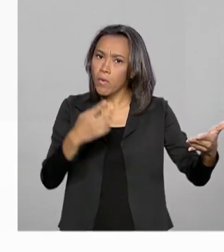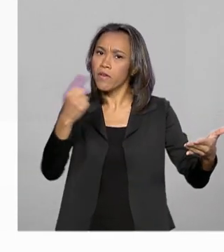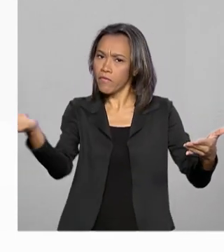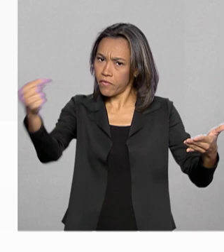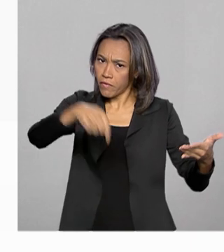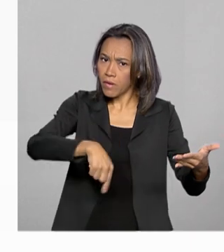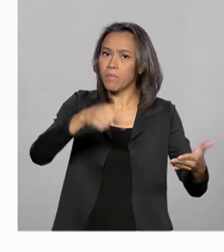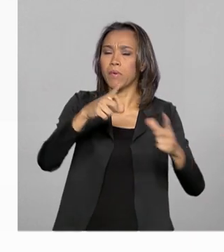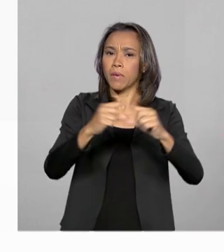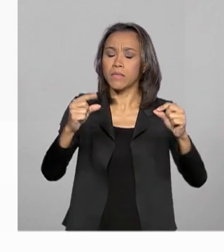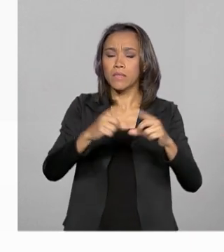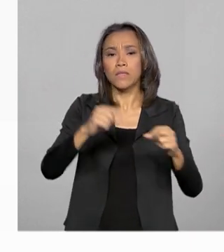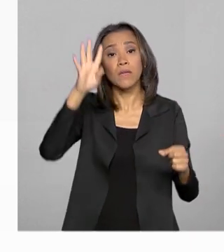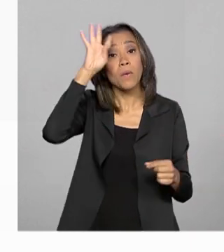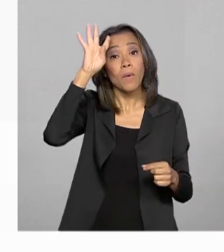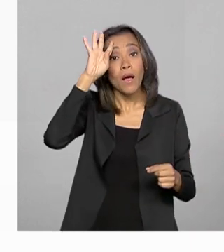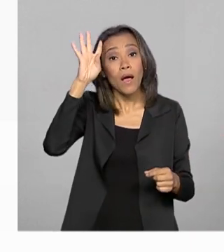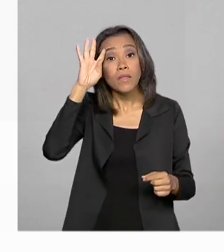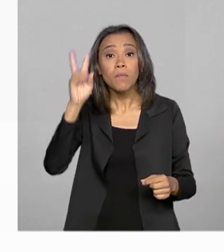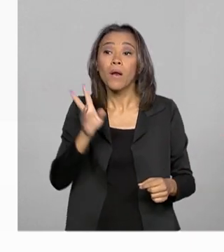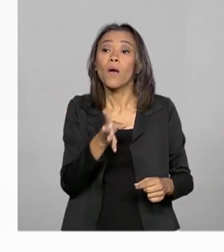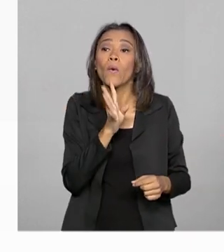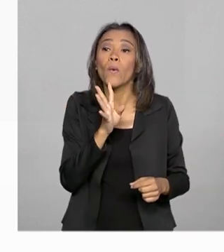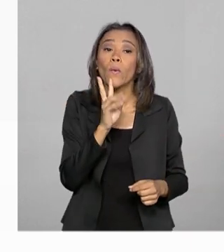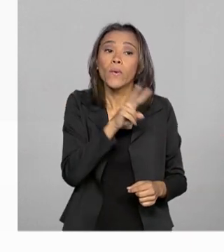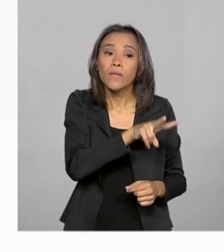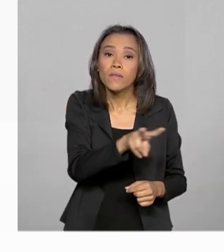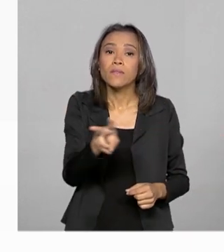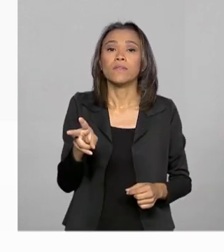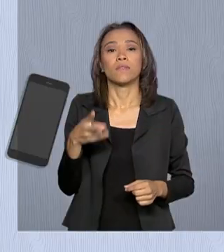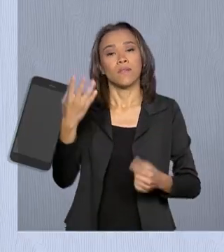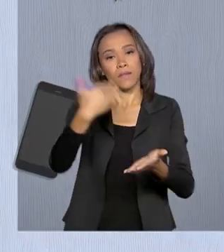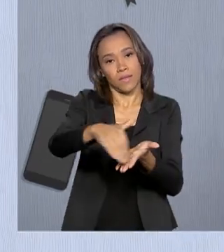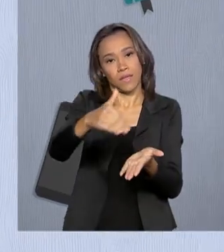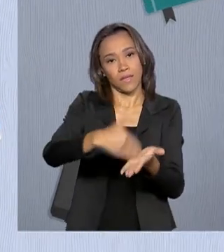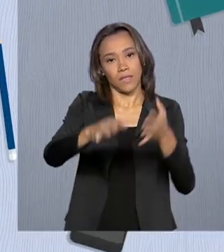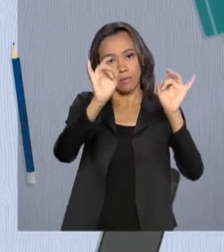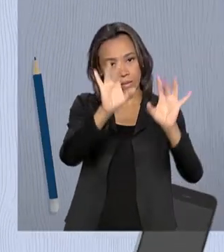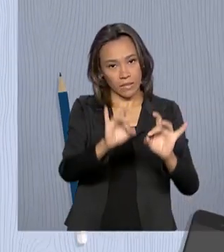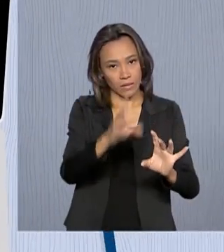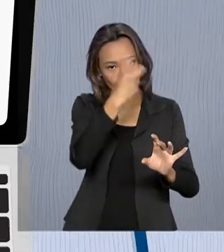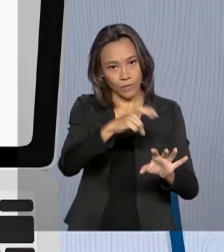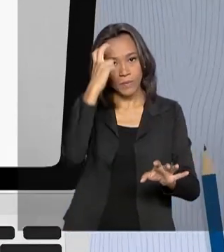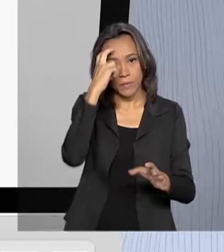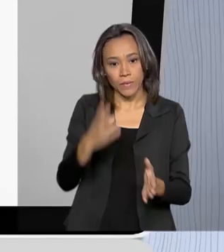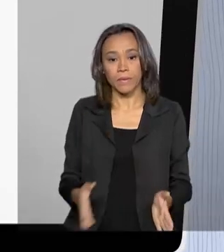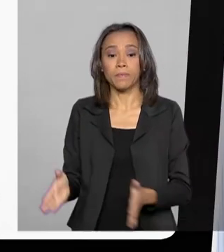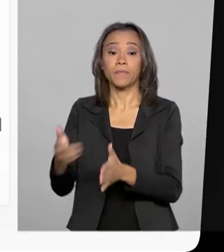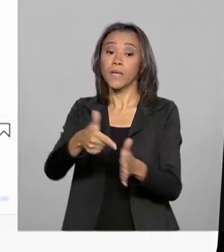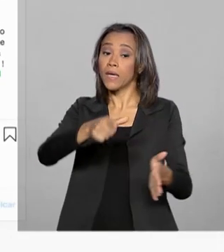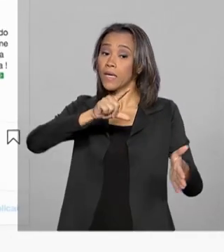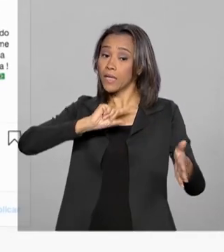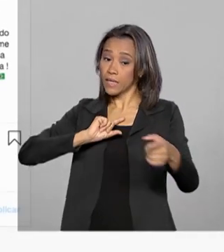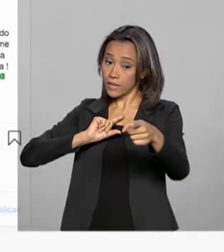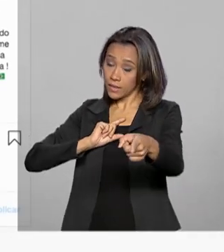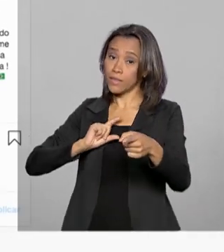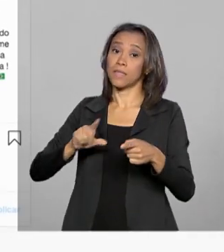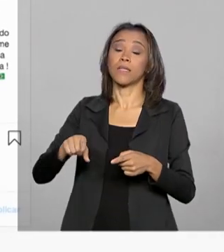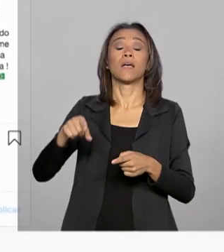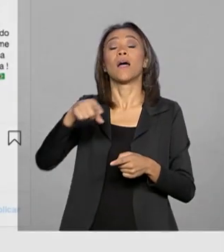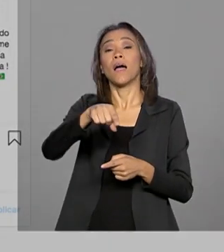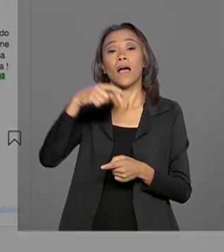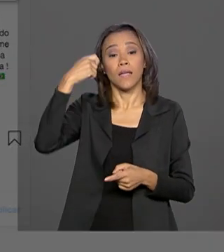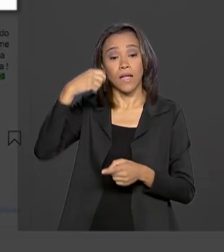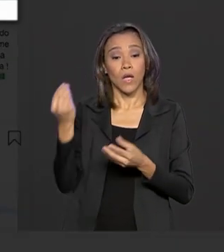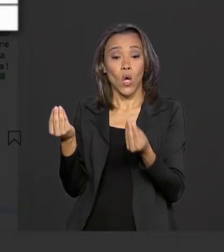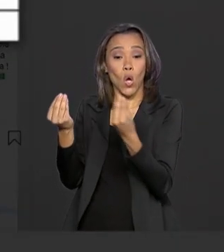próxima quarta-feira para conhecer a Secretaria Especial de Cultura. Antes do encontro, Regina publicou no Instagram que